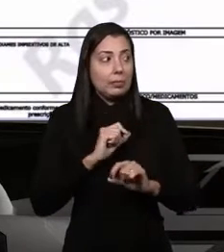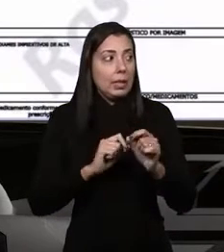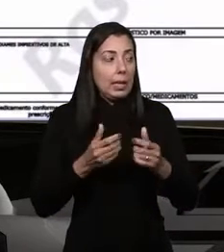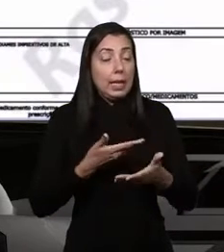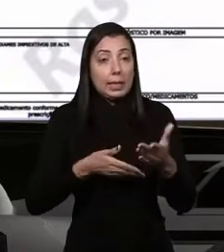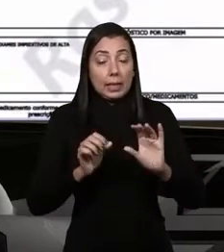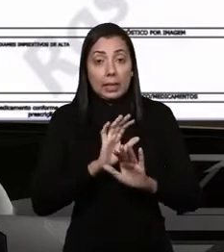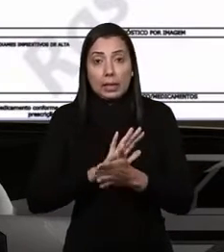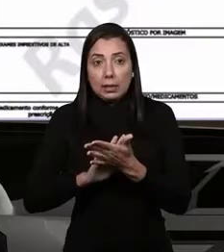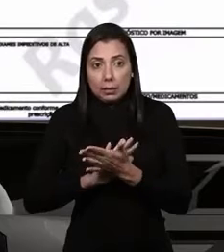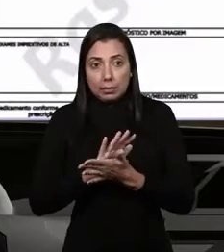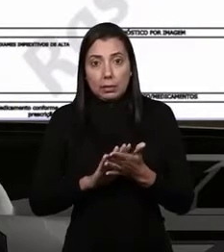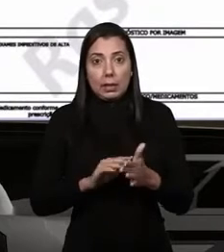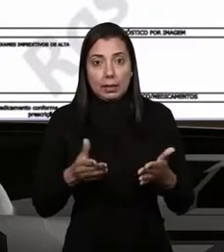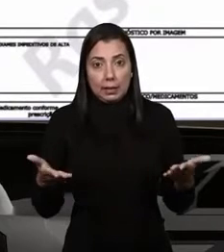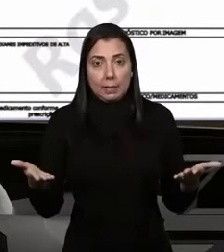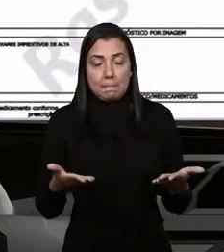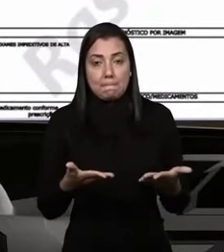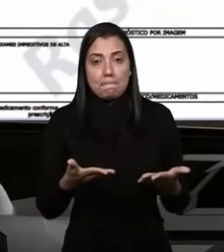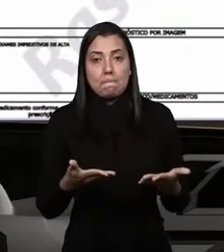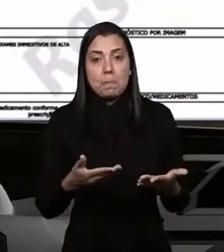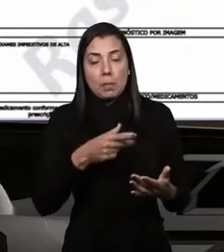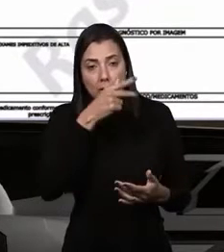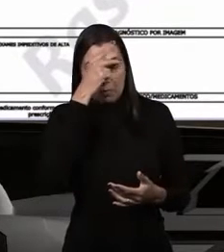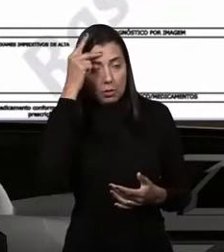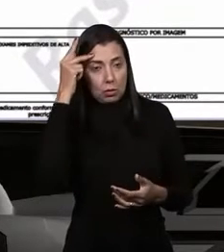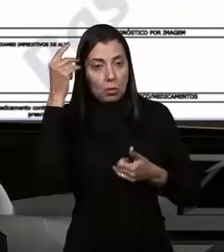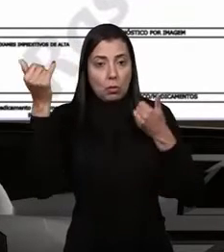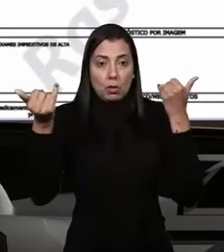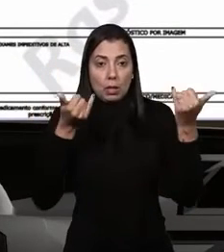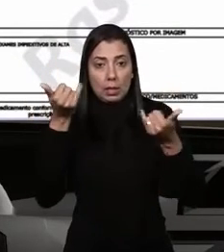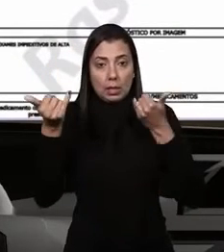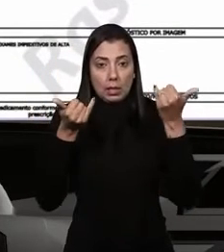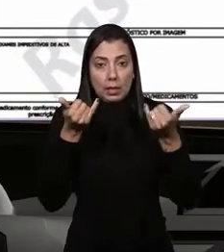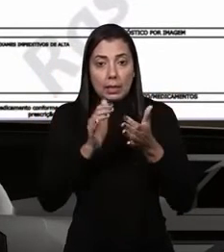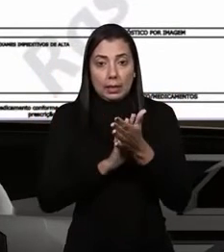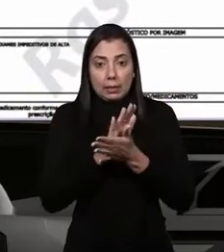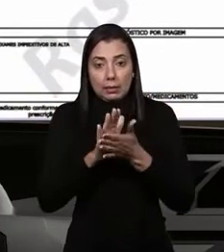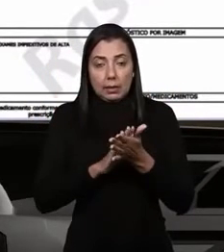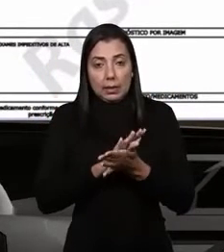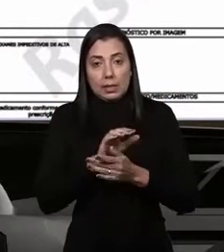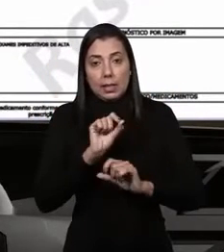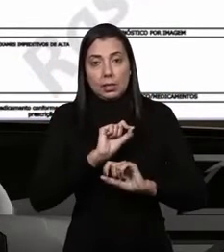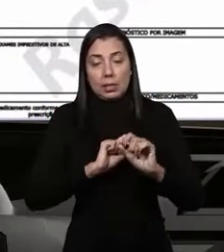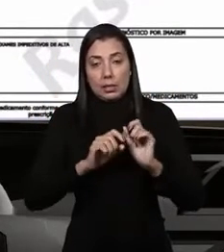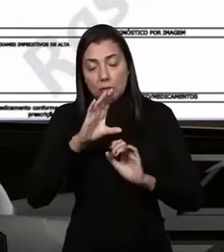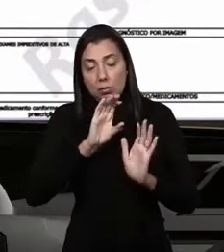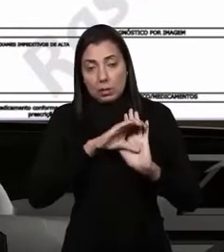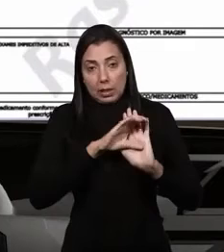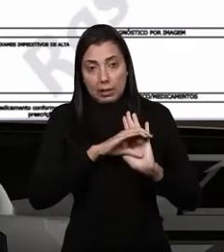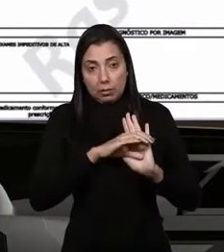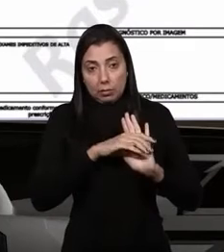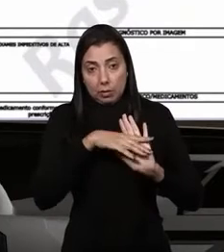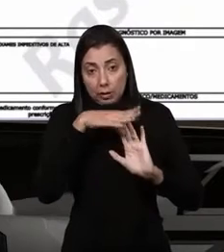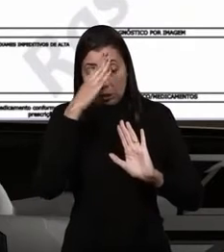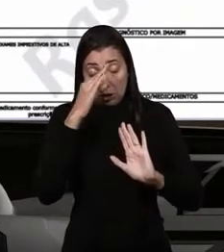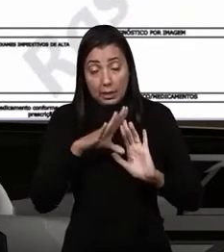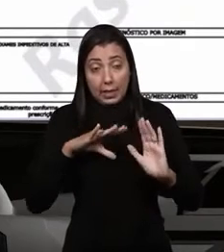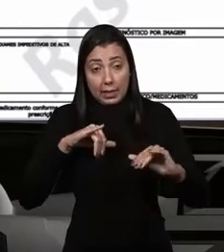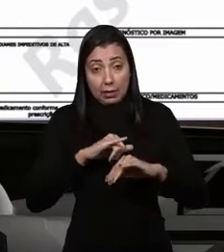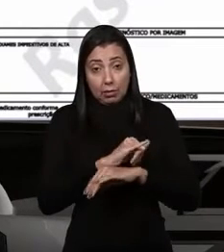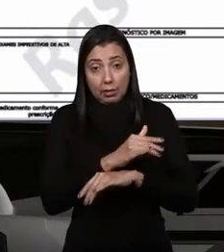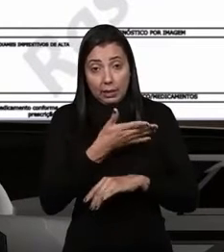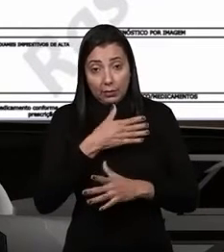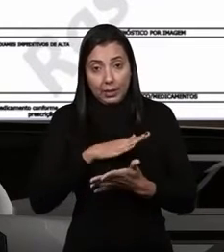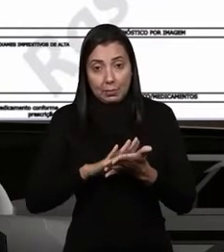dentro do prontuário do paciente informações automáticas para que o auditor possa, nesse próprio